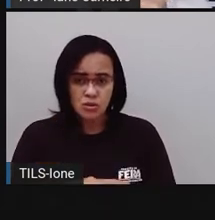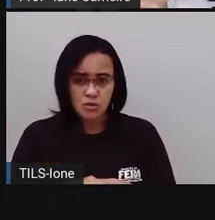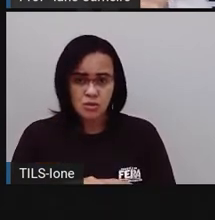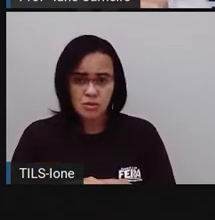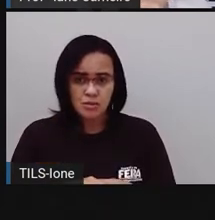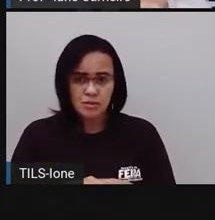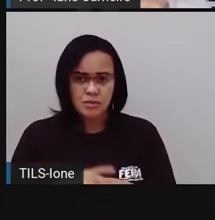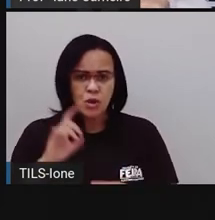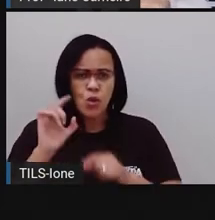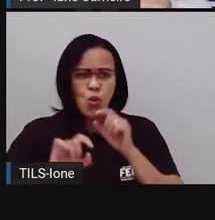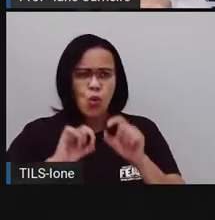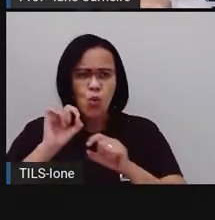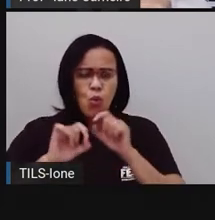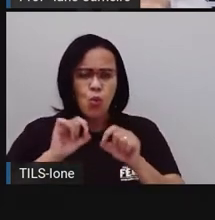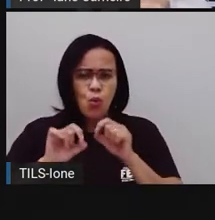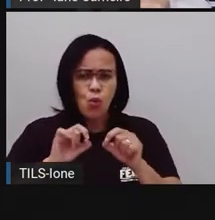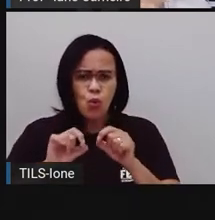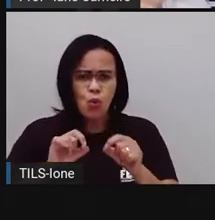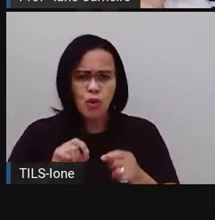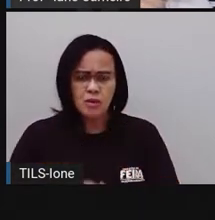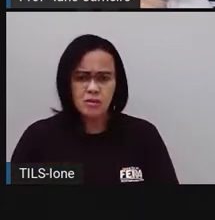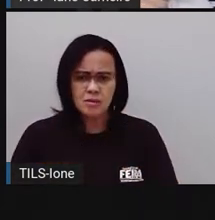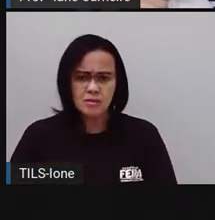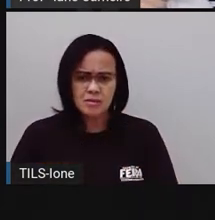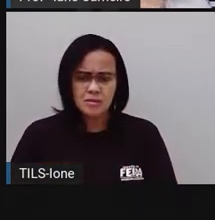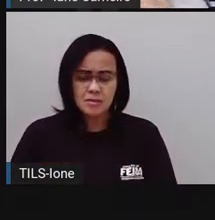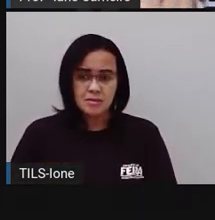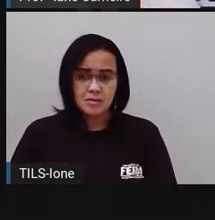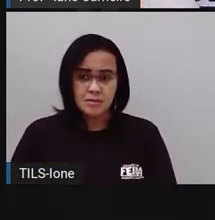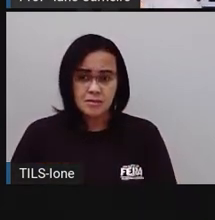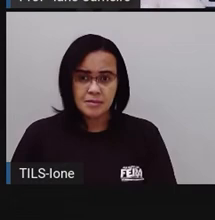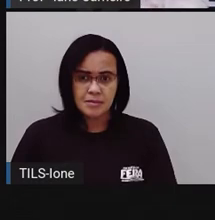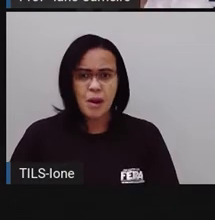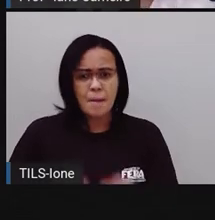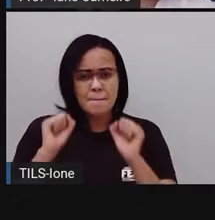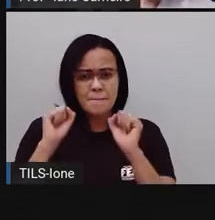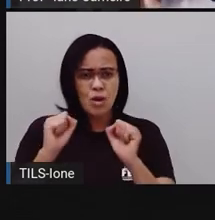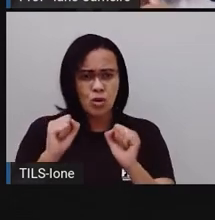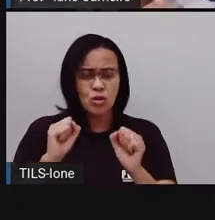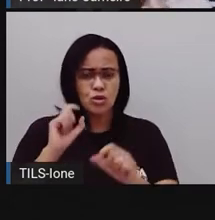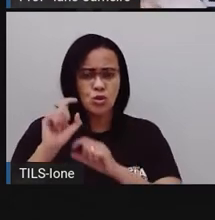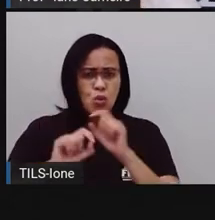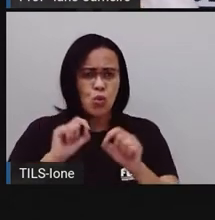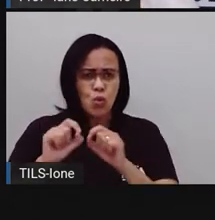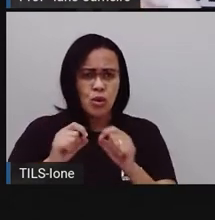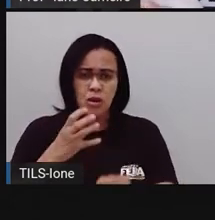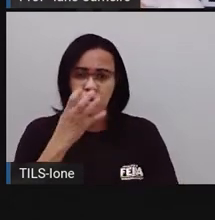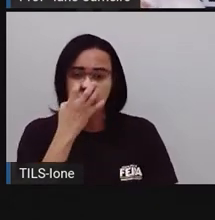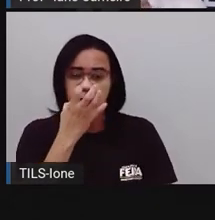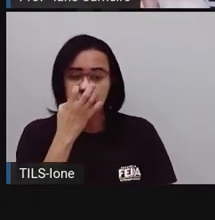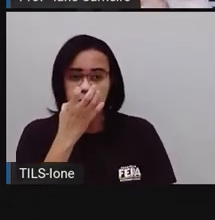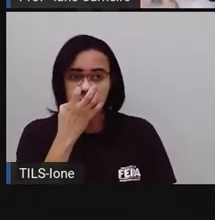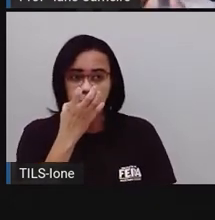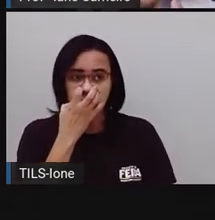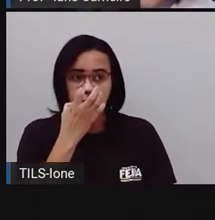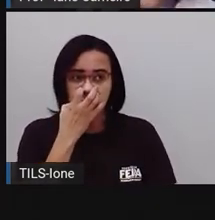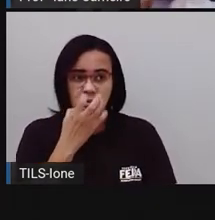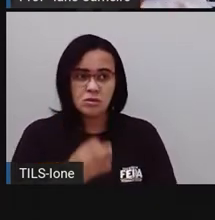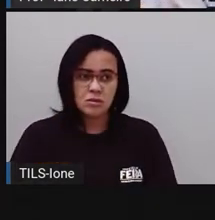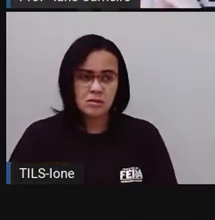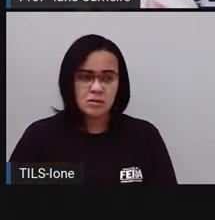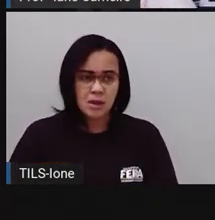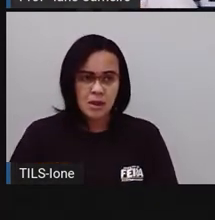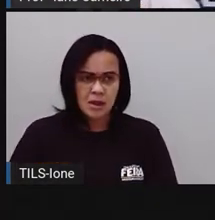isto, o é que é? Este é o... Pode ser o quê? Pode ser o cachorro, o cão, né? Pode ser o